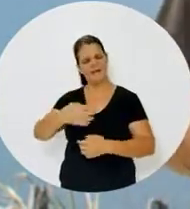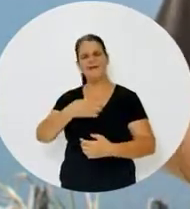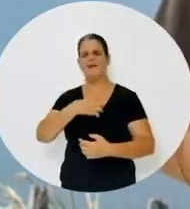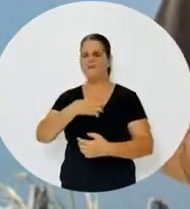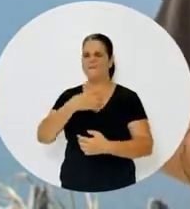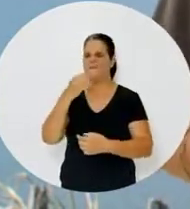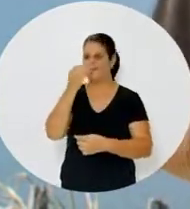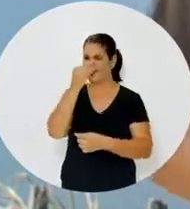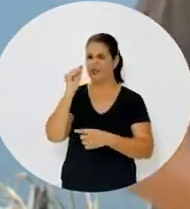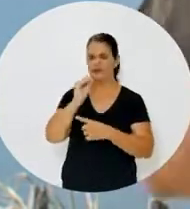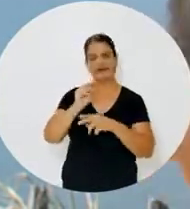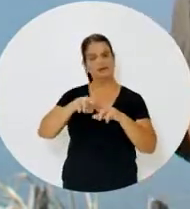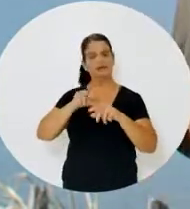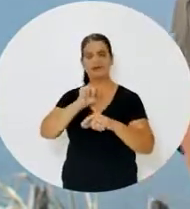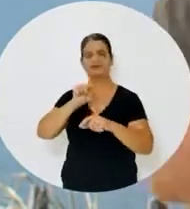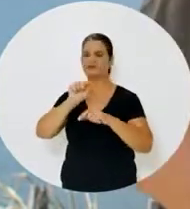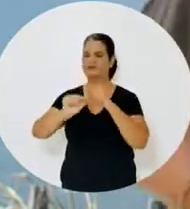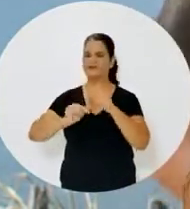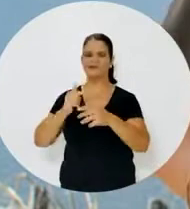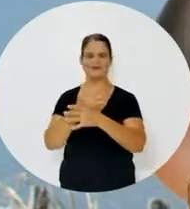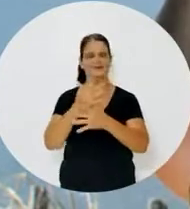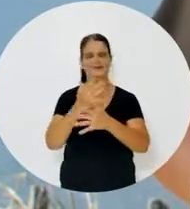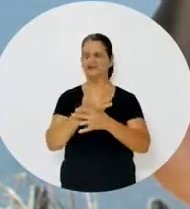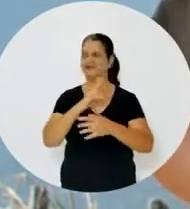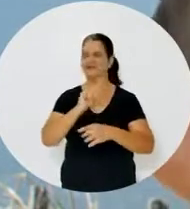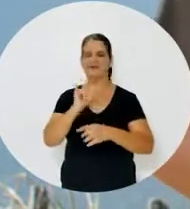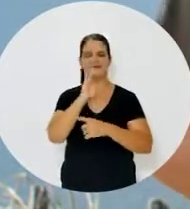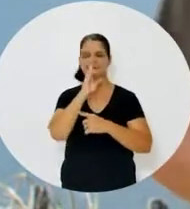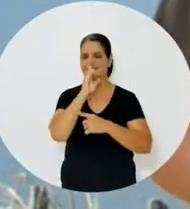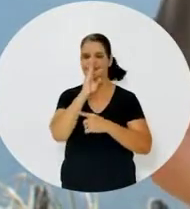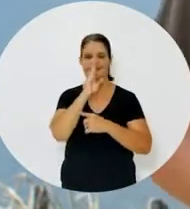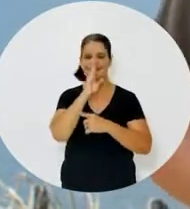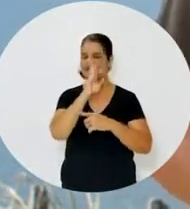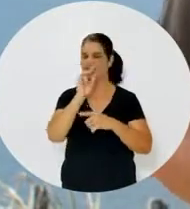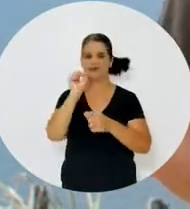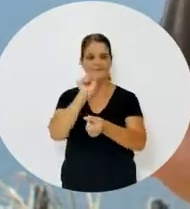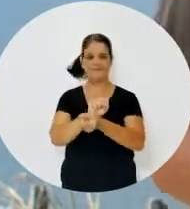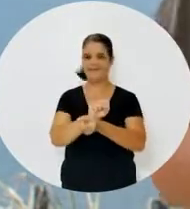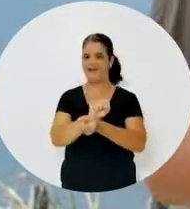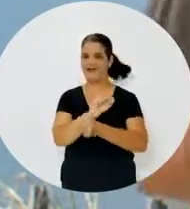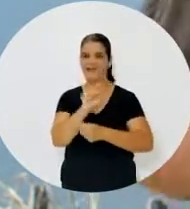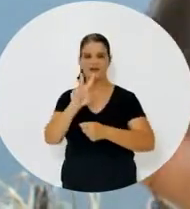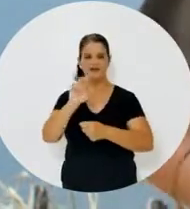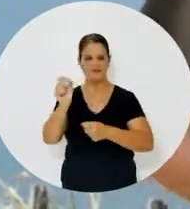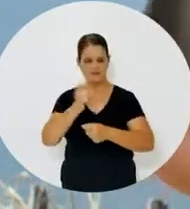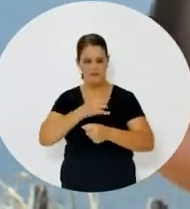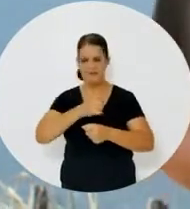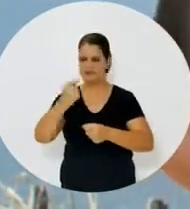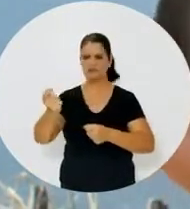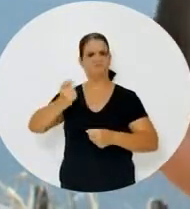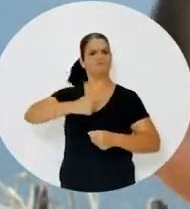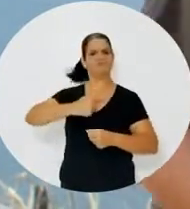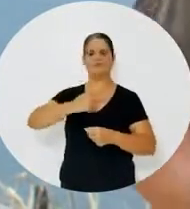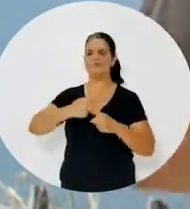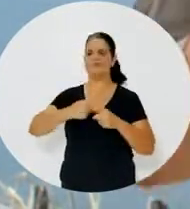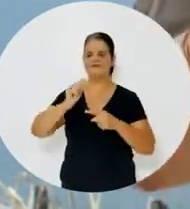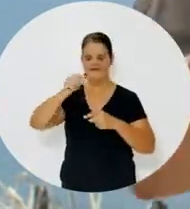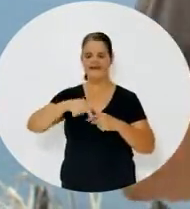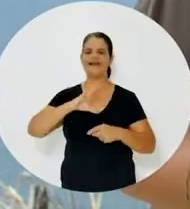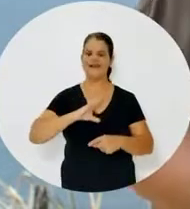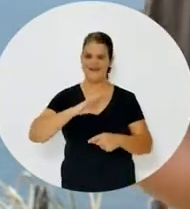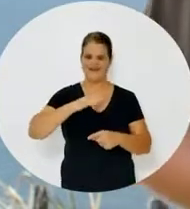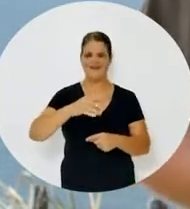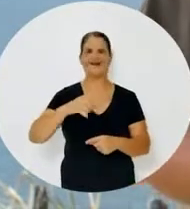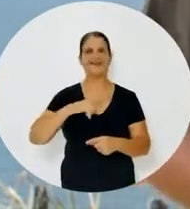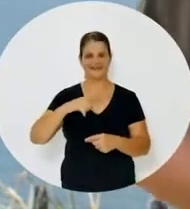Abandonados Porque eles não trabalharam pela cidade A gente não vai se calar A gente não vai parar Eles não vão nos colocar